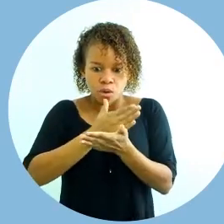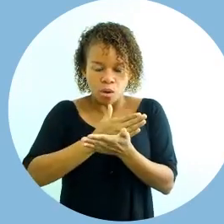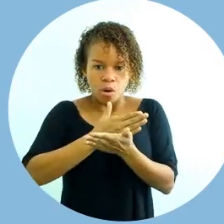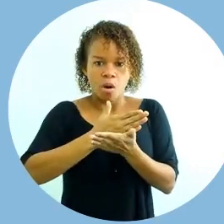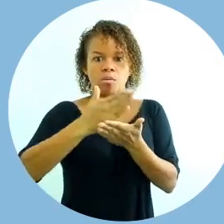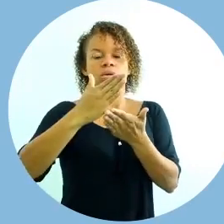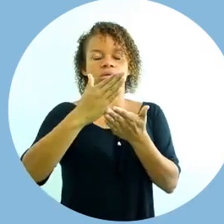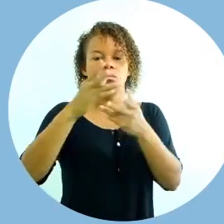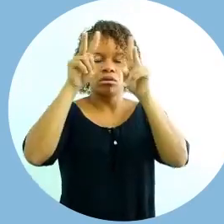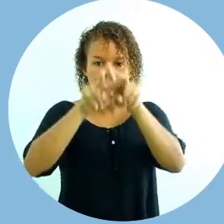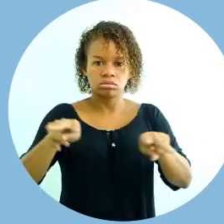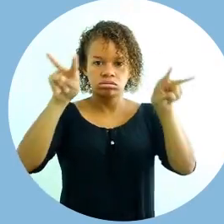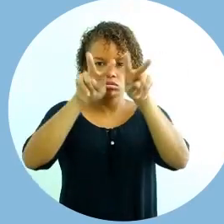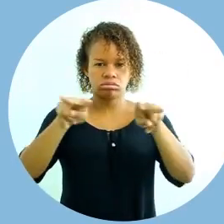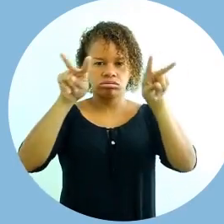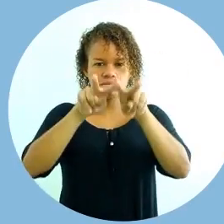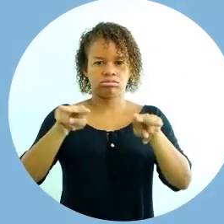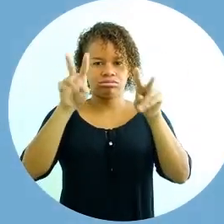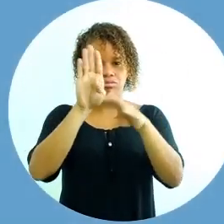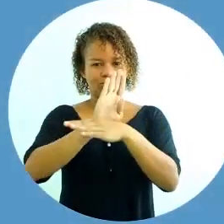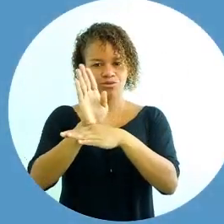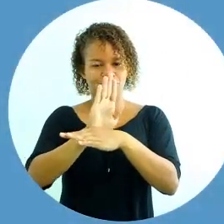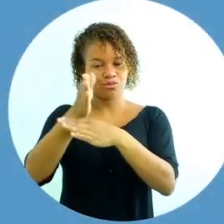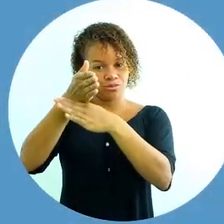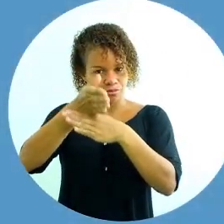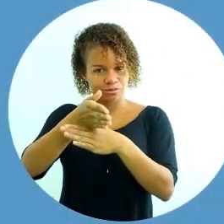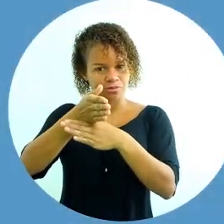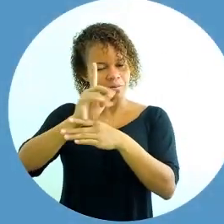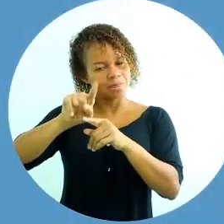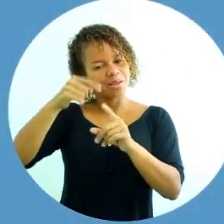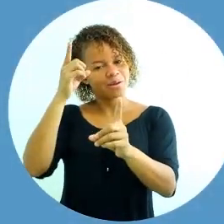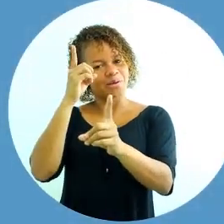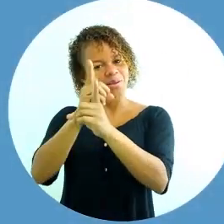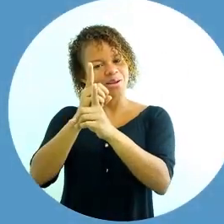nos encontraremos em breve no próximo vídeo. Até lá!